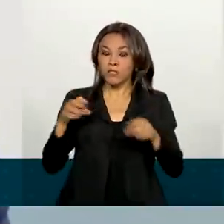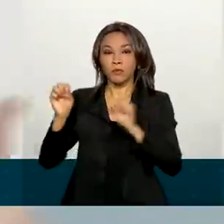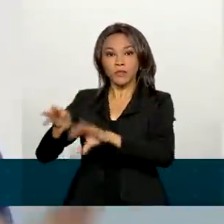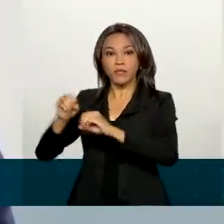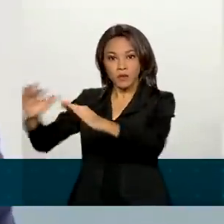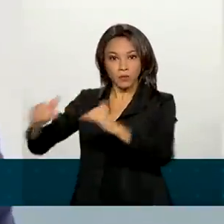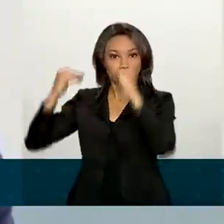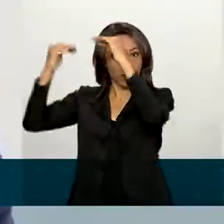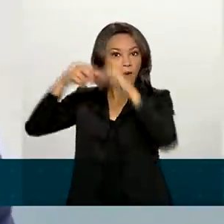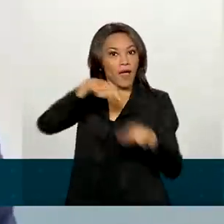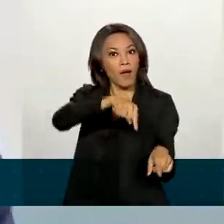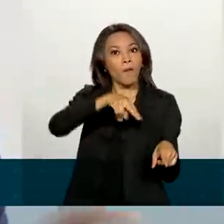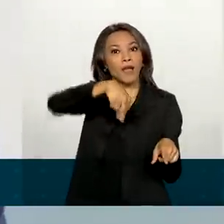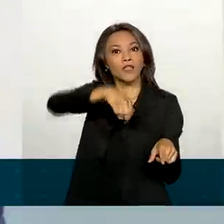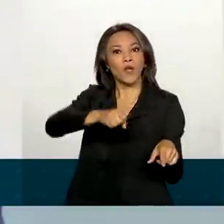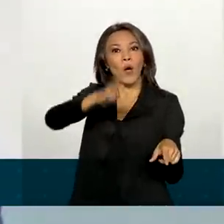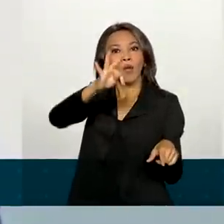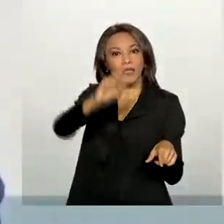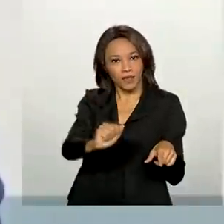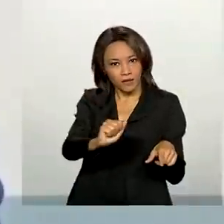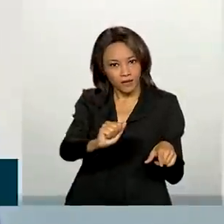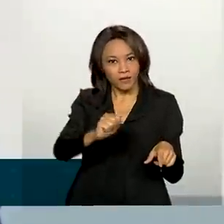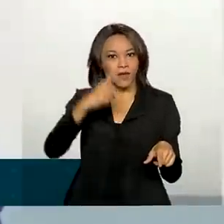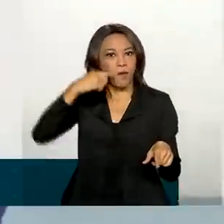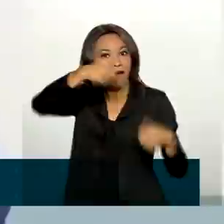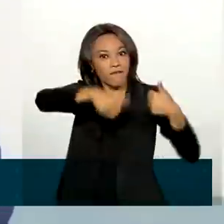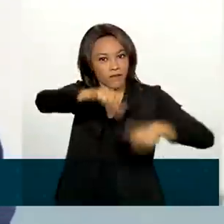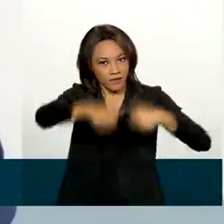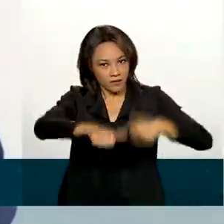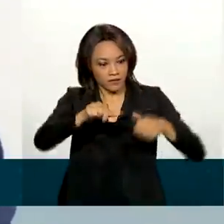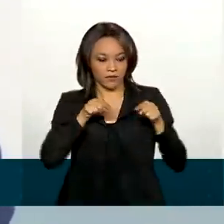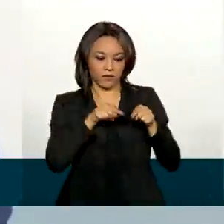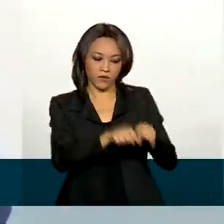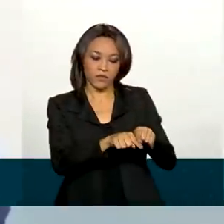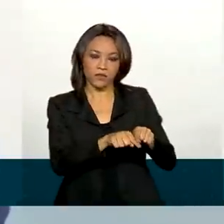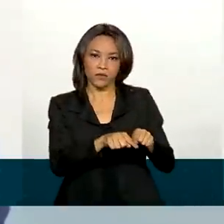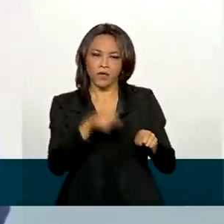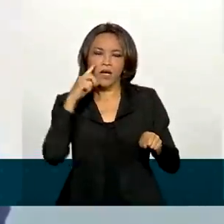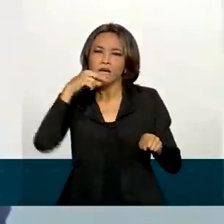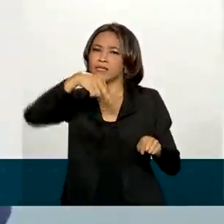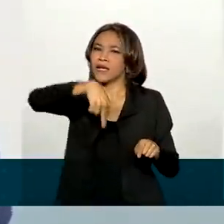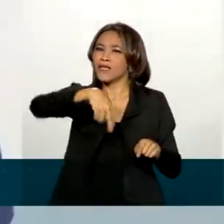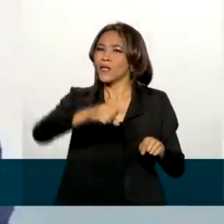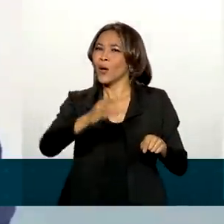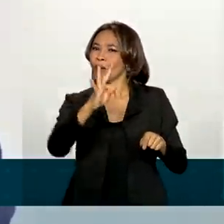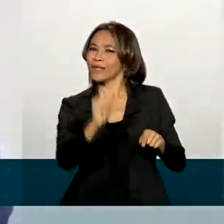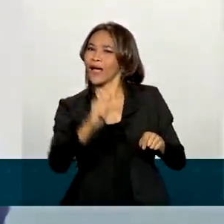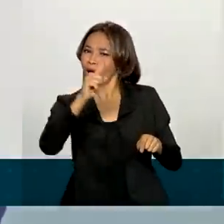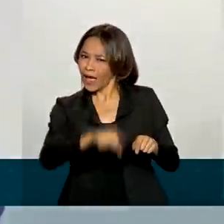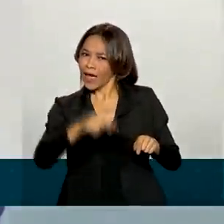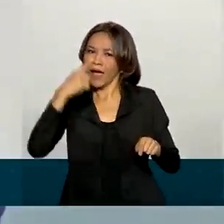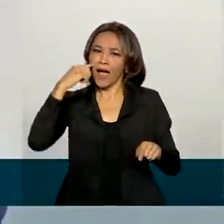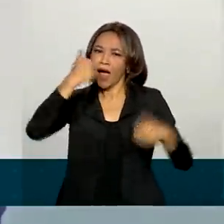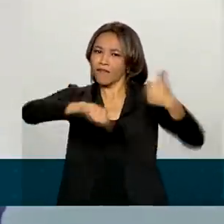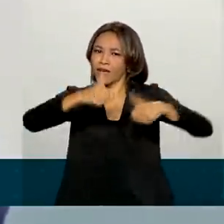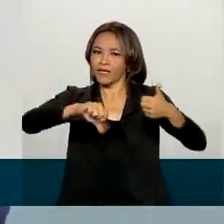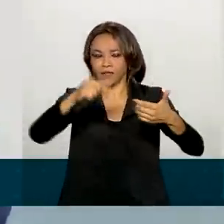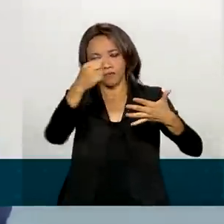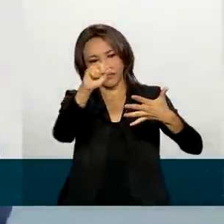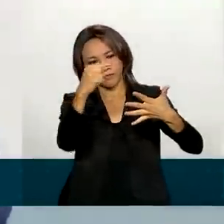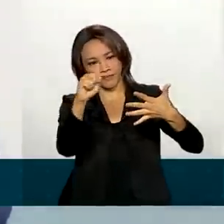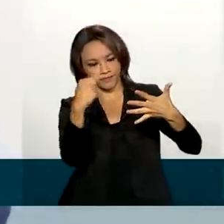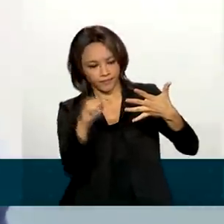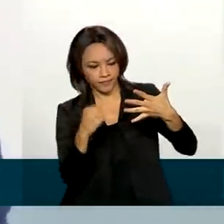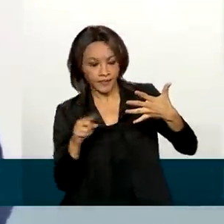próprio nome diz, é uma nota, uma espécie de conceito. E o resultado dessa nota é obtido a partir da avaliação de itens com fundamental